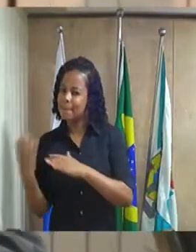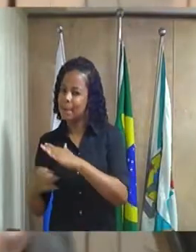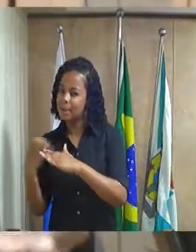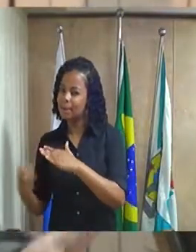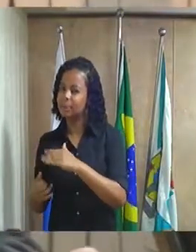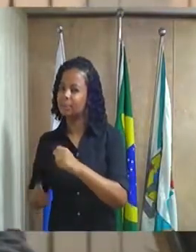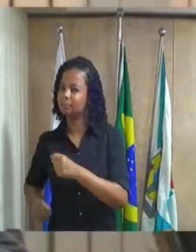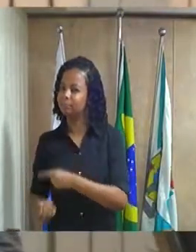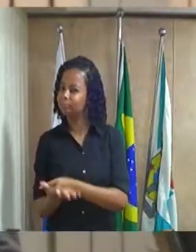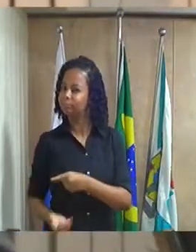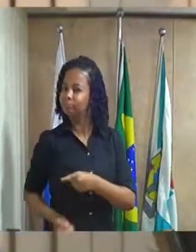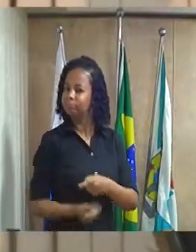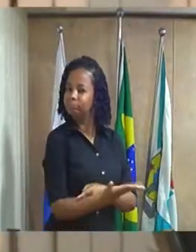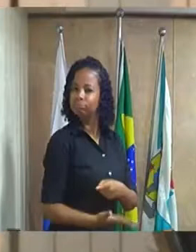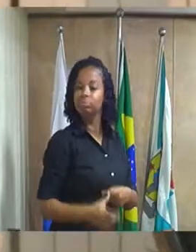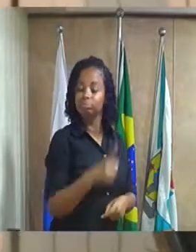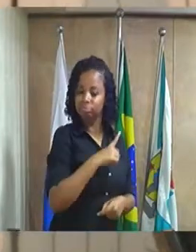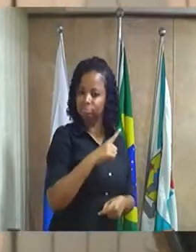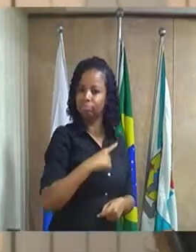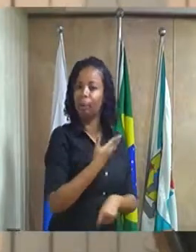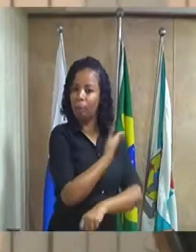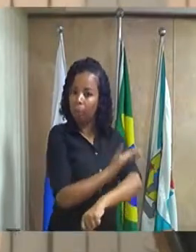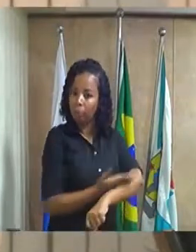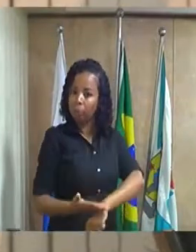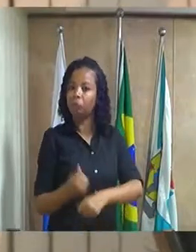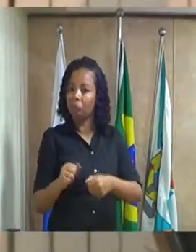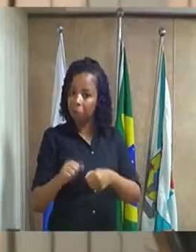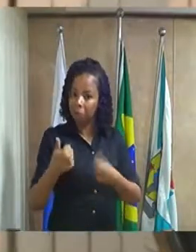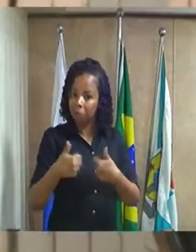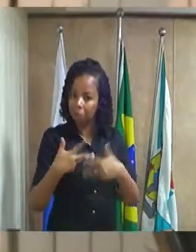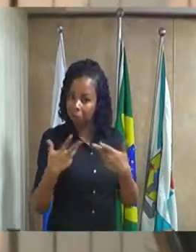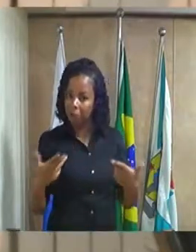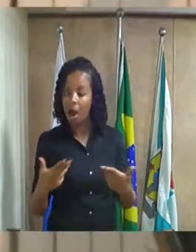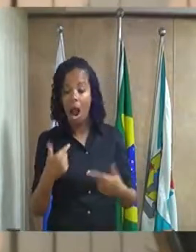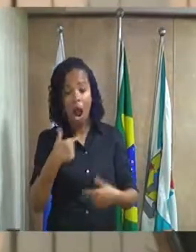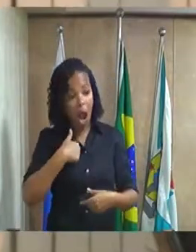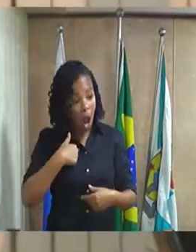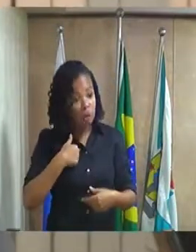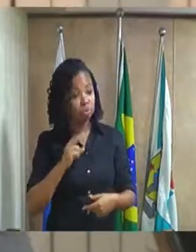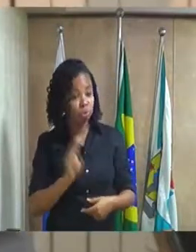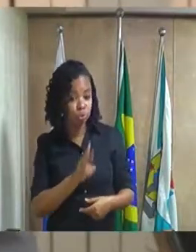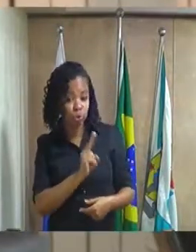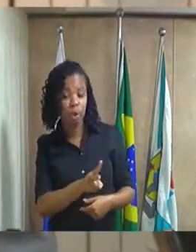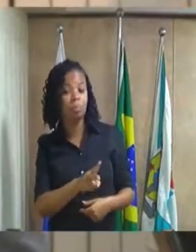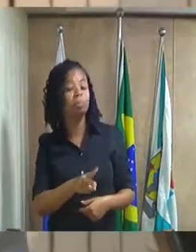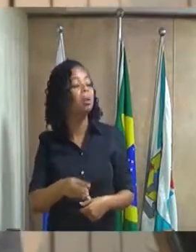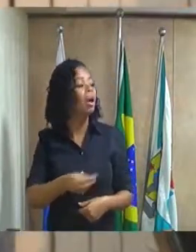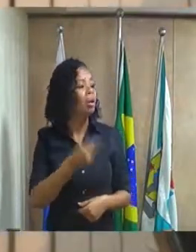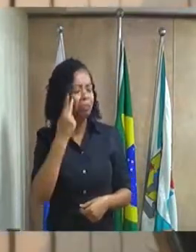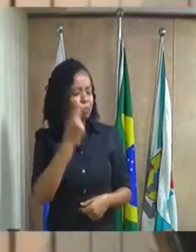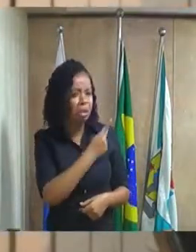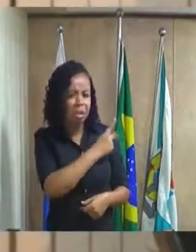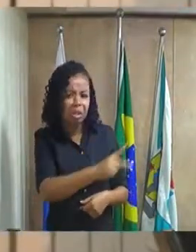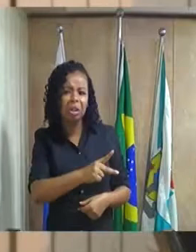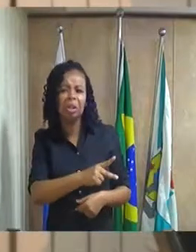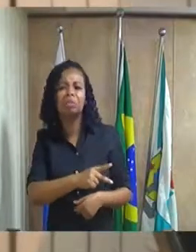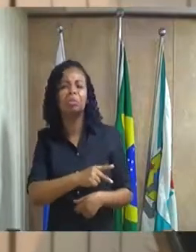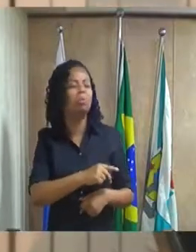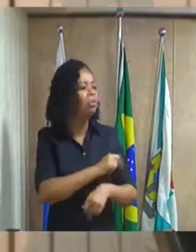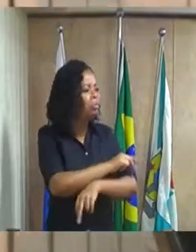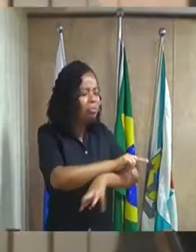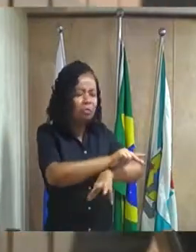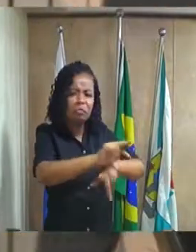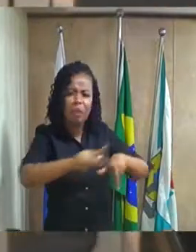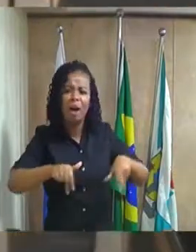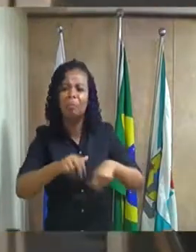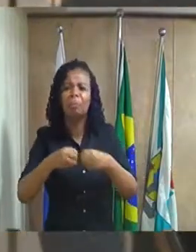tem esses hábitos de fazer isso aí mas eu que ando nos quatro cantos desse município também venho fazer uma